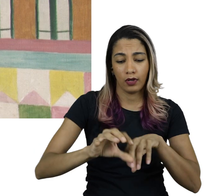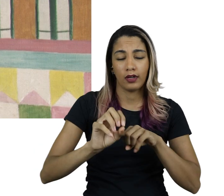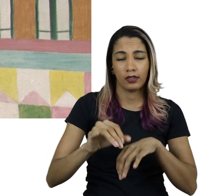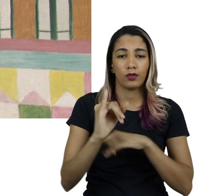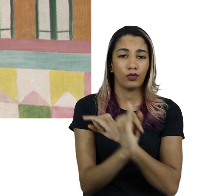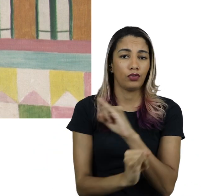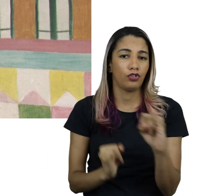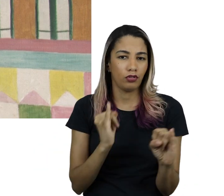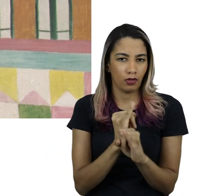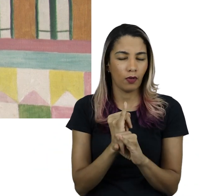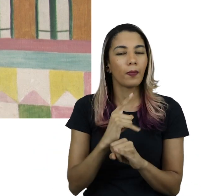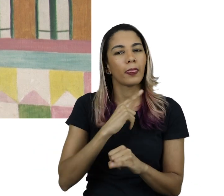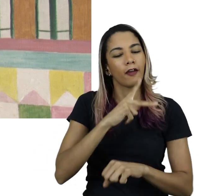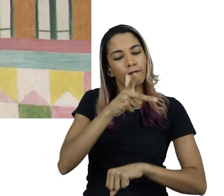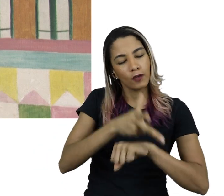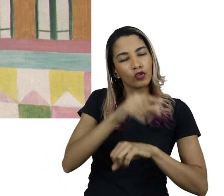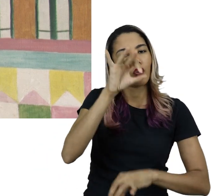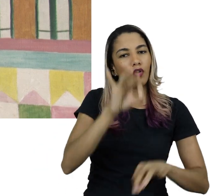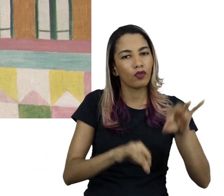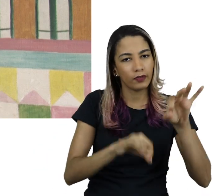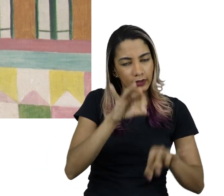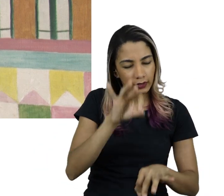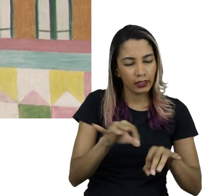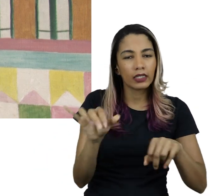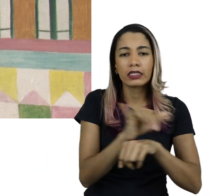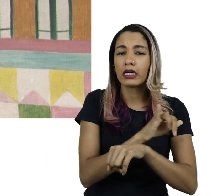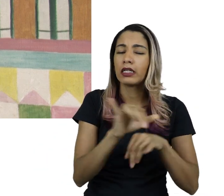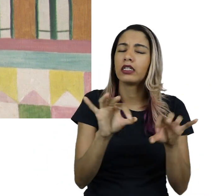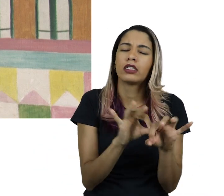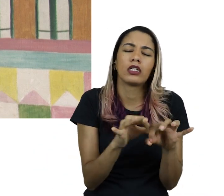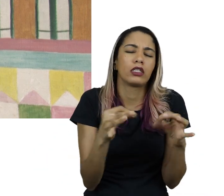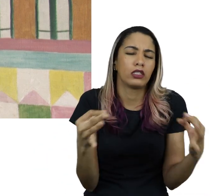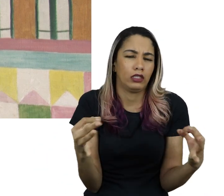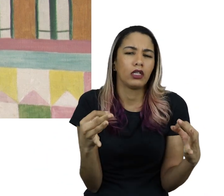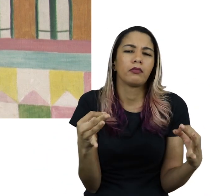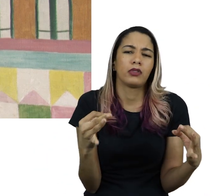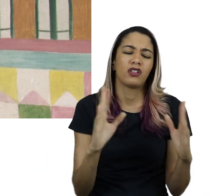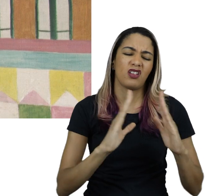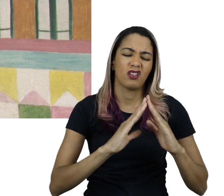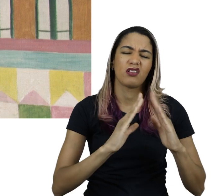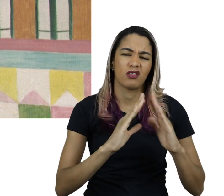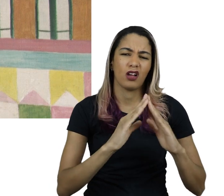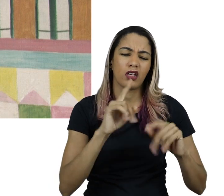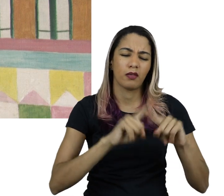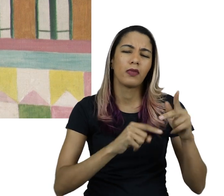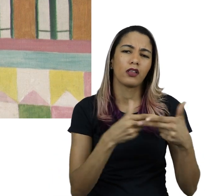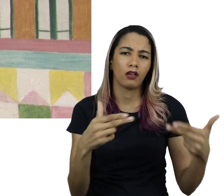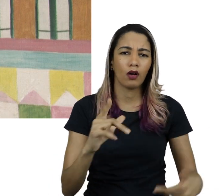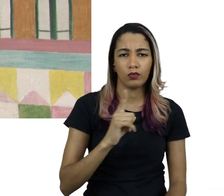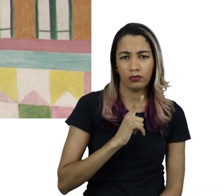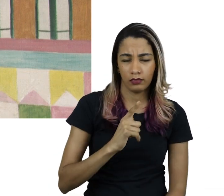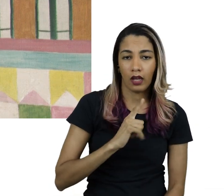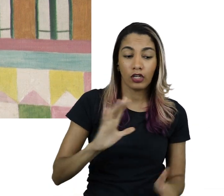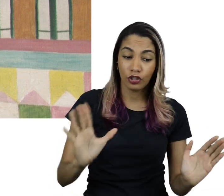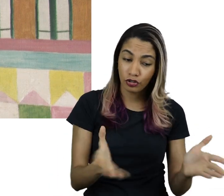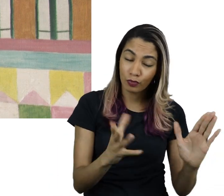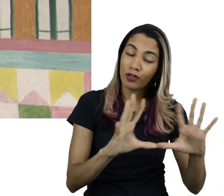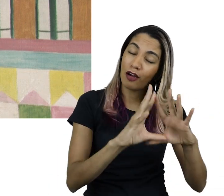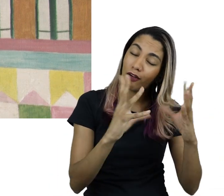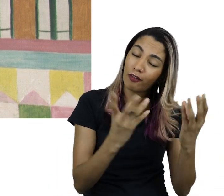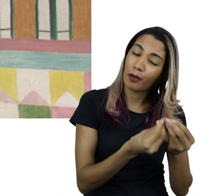educativas digitais, por meio de vídeo-oficinas, com uso de recursos simples e facilmente encontrados em casa,